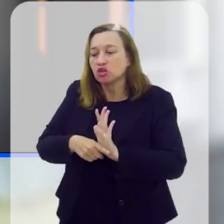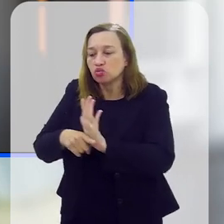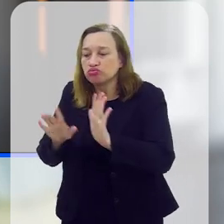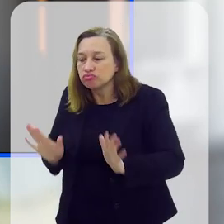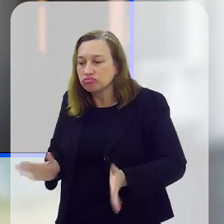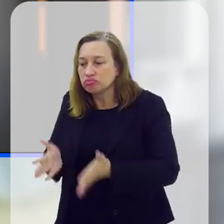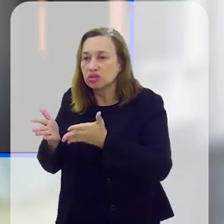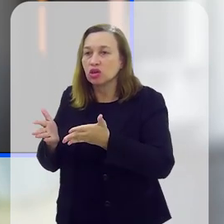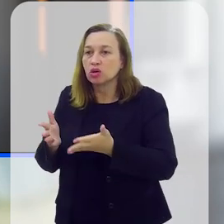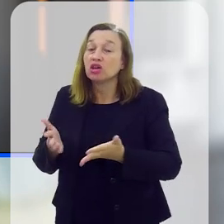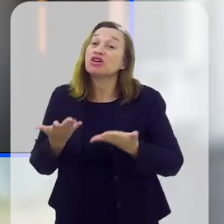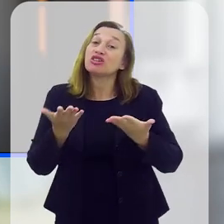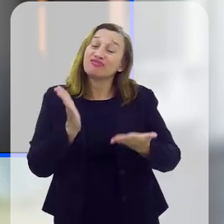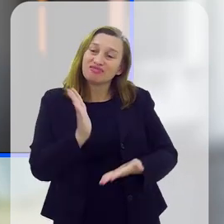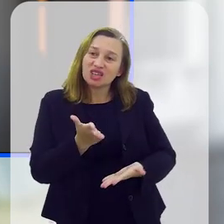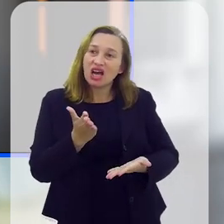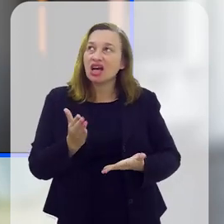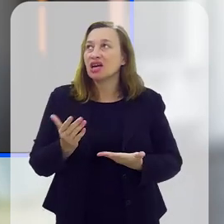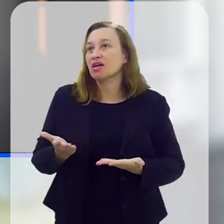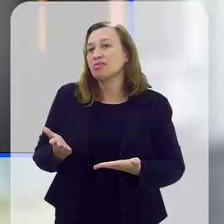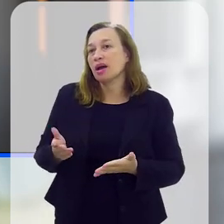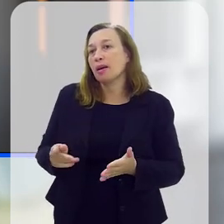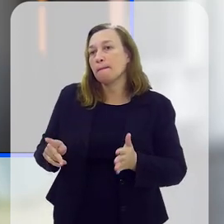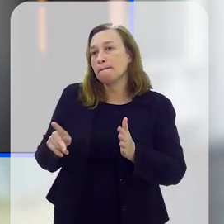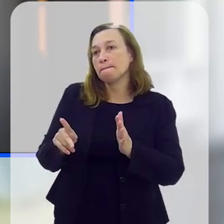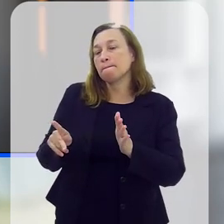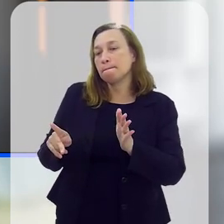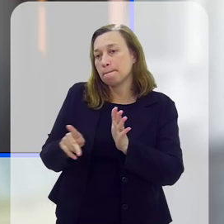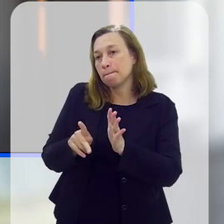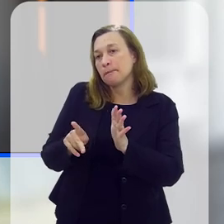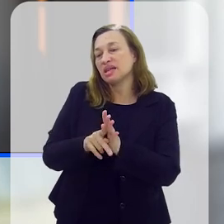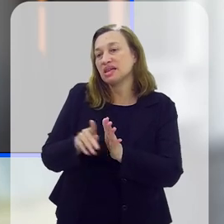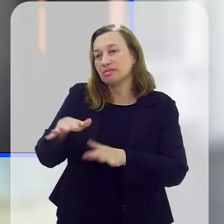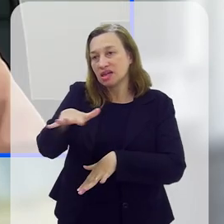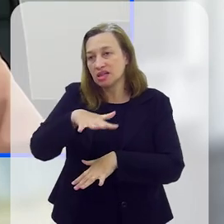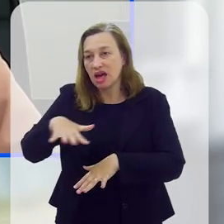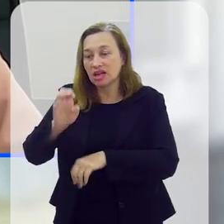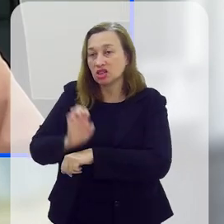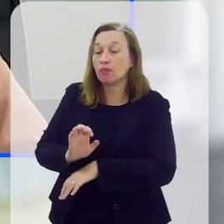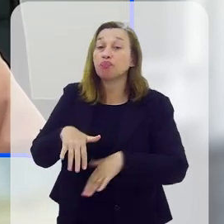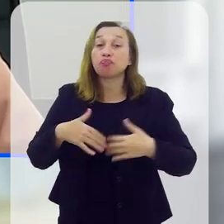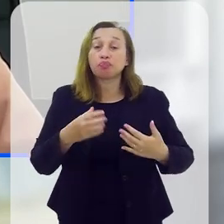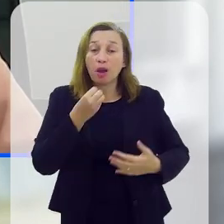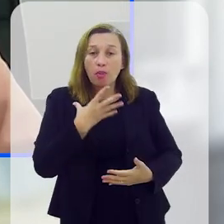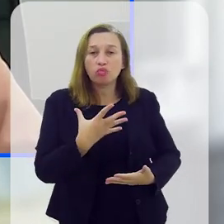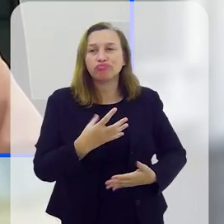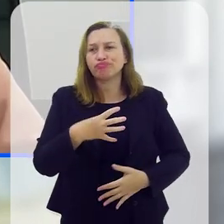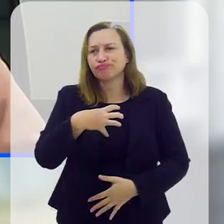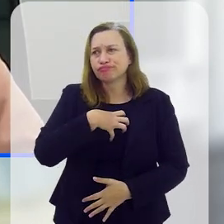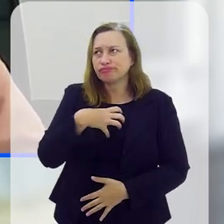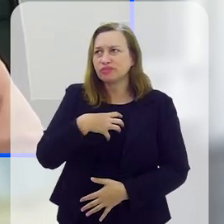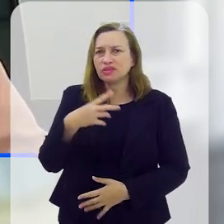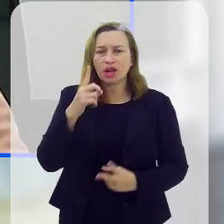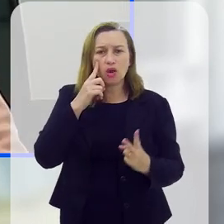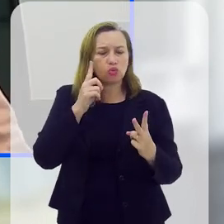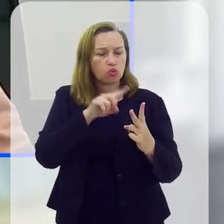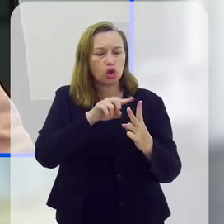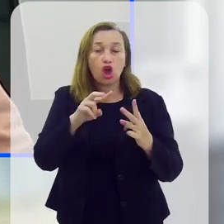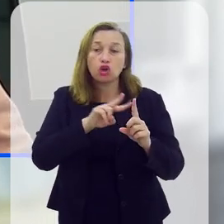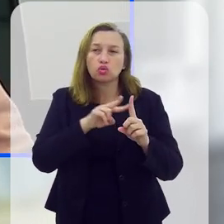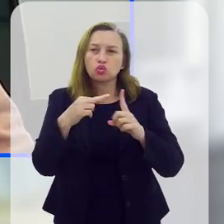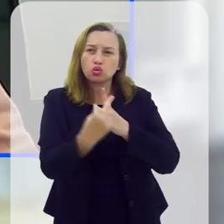nesse sentido, já que aí já é uma questão mais da esfera estadual? Bom, nesse sentido, a gente tem dois